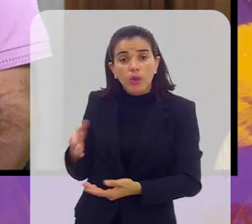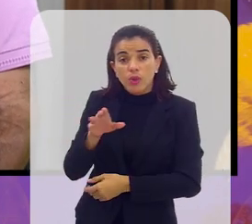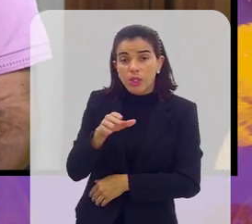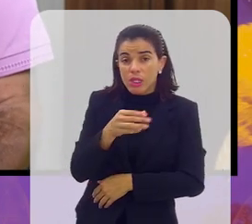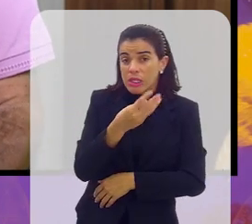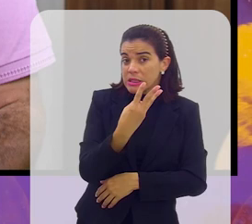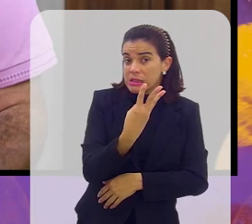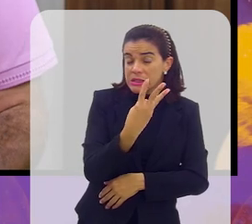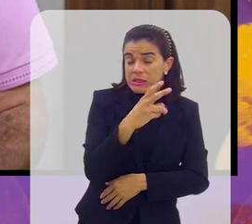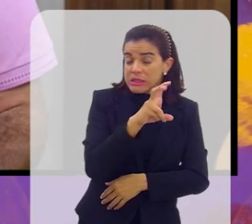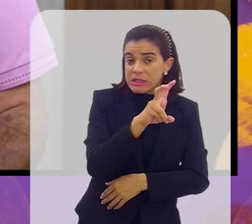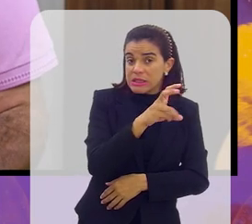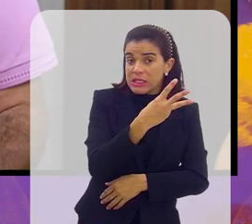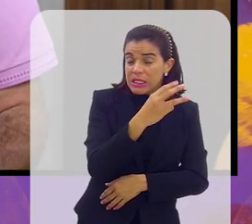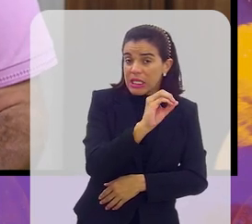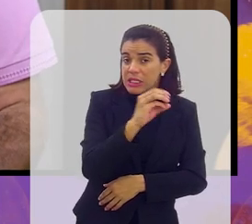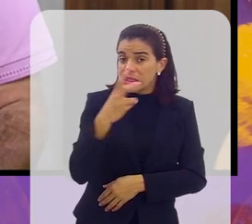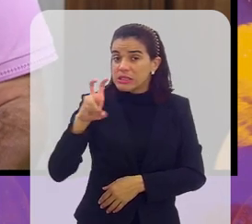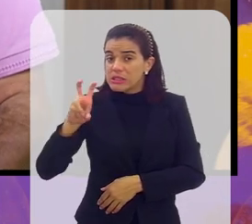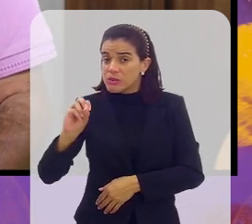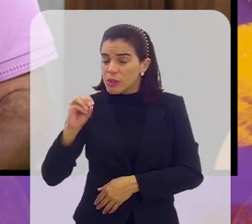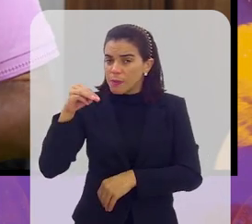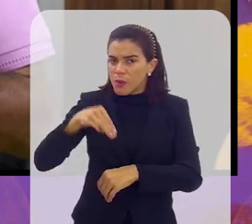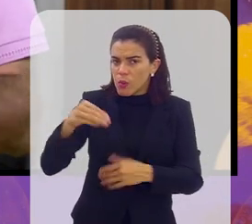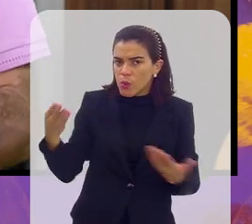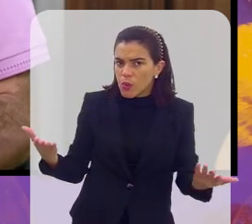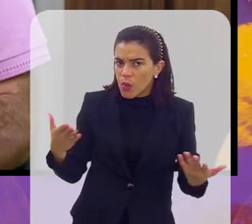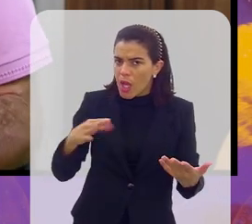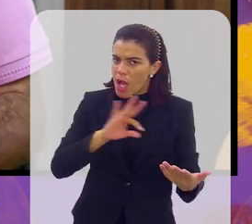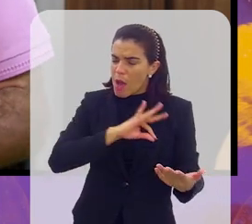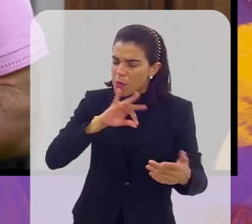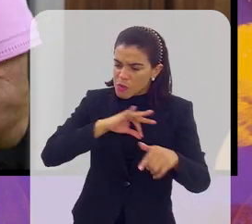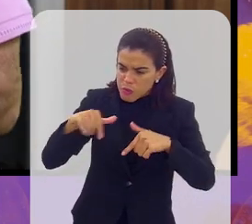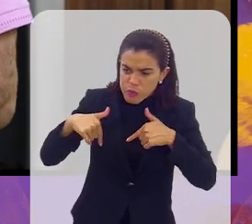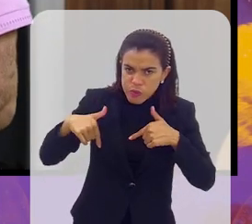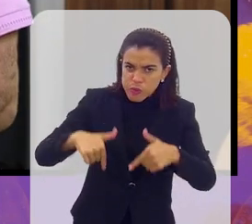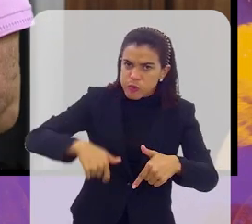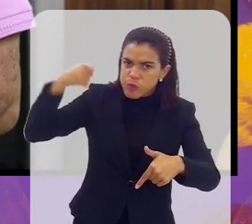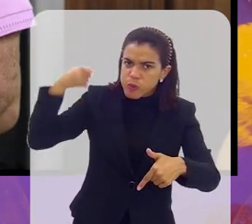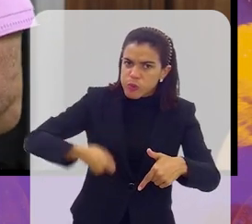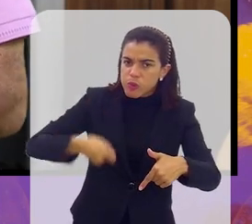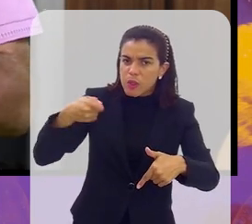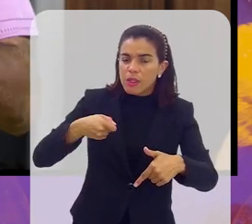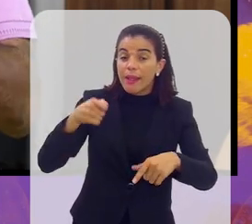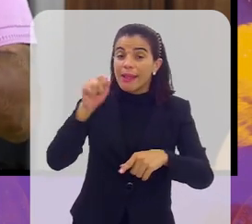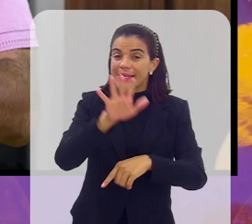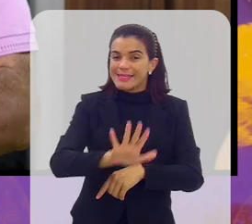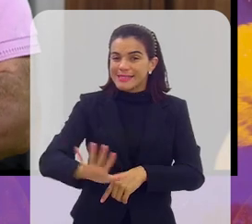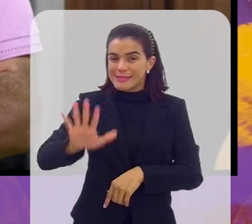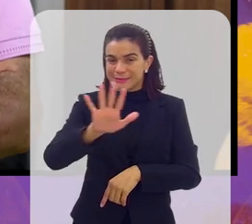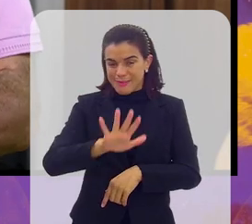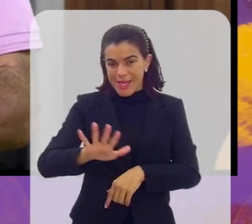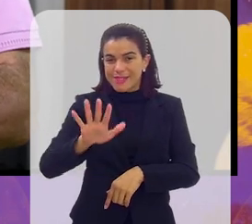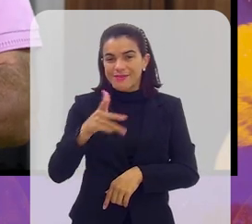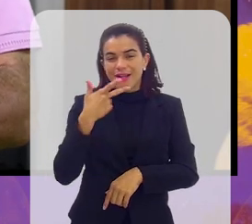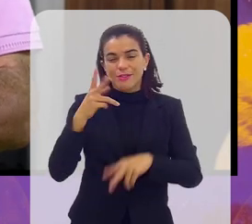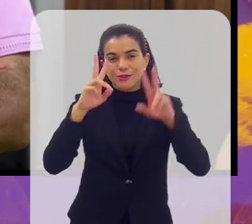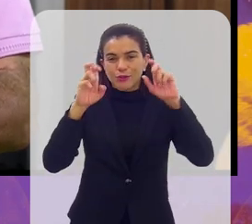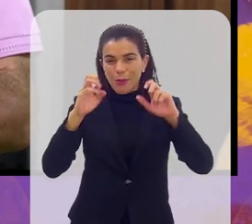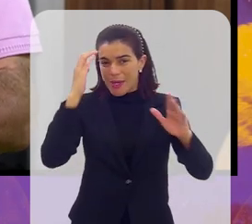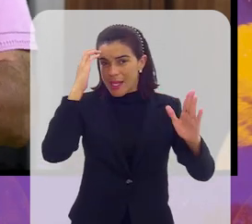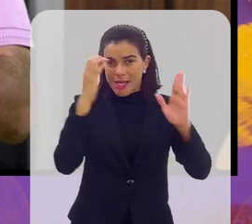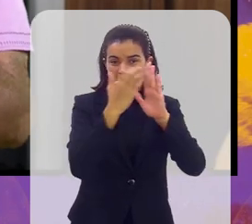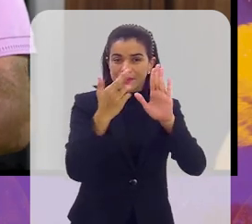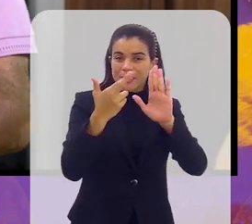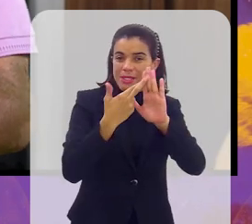de 40 a 50 minutos e a polícia teve que intervir de forma bem dura. Então, esse aspecto que você